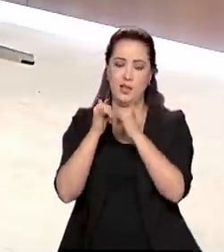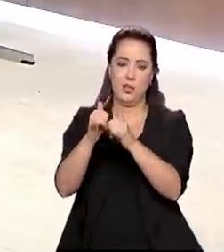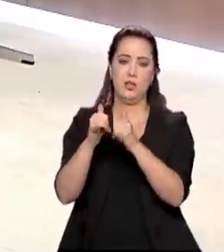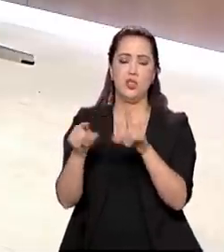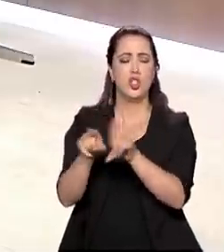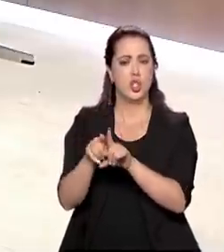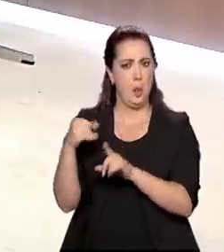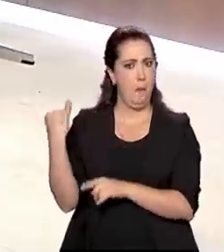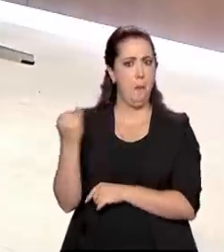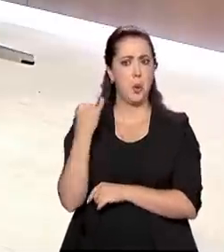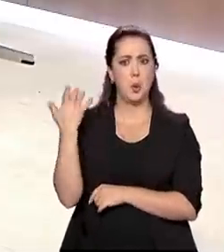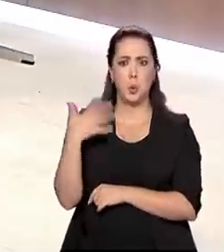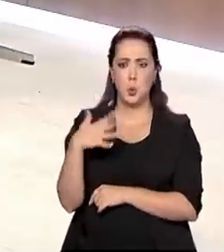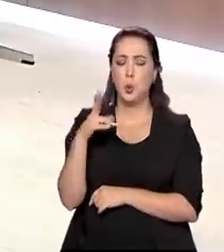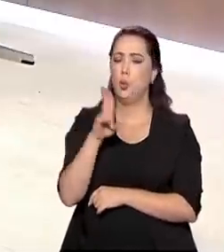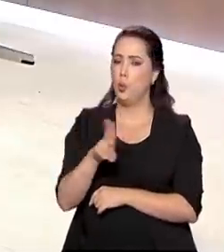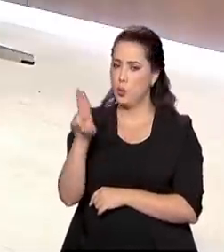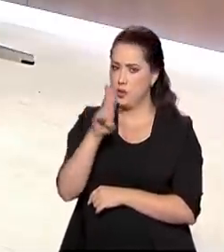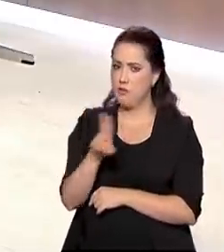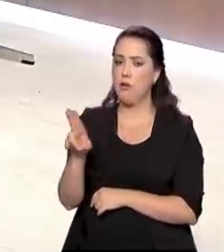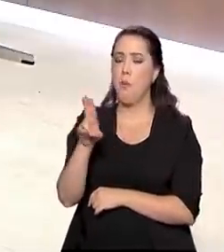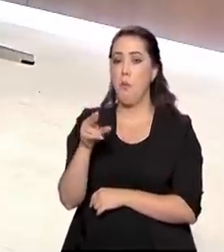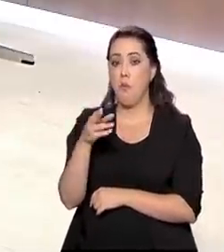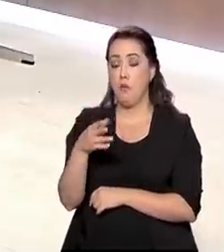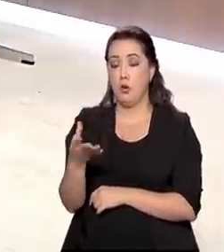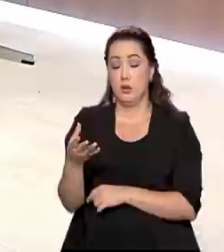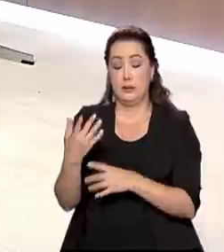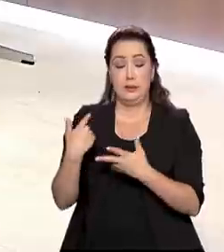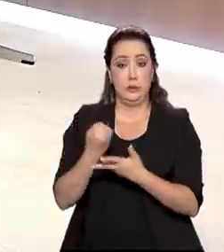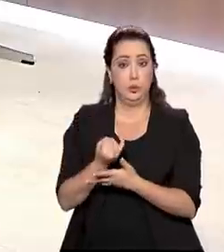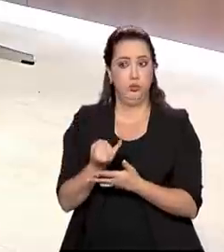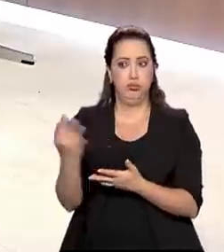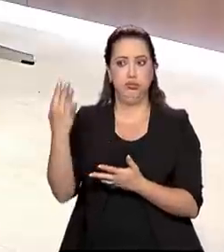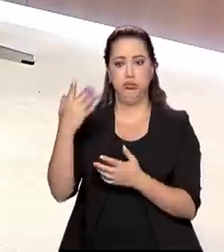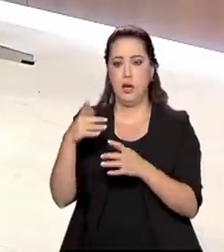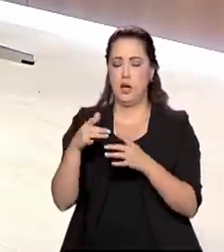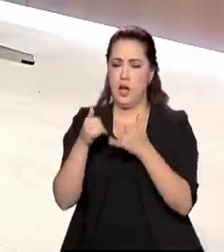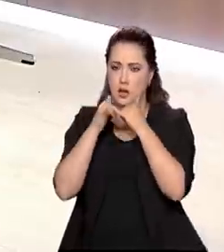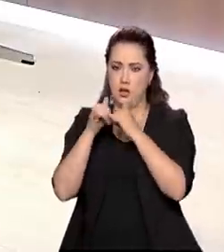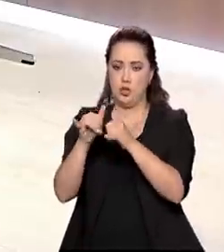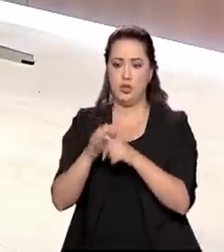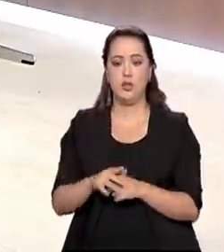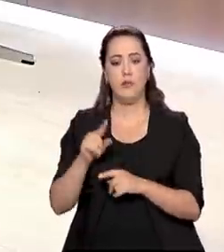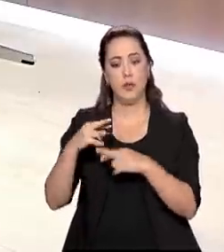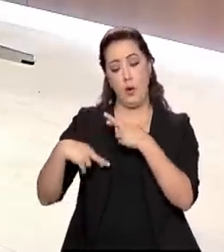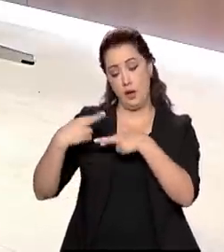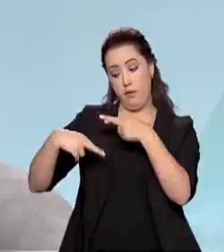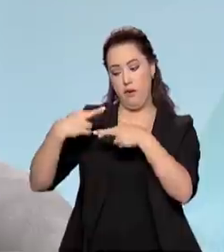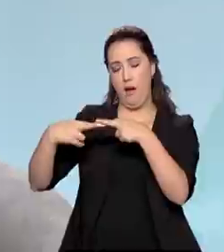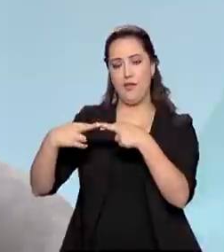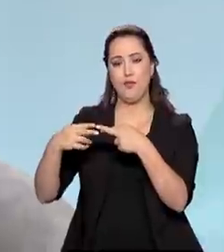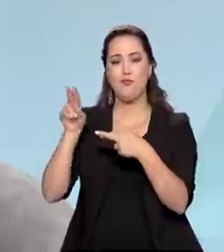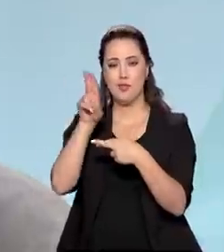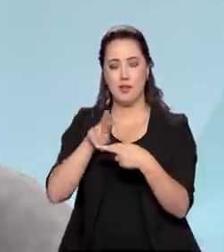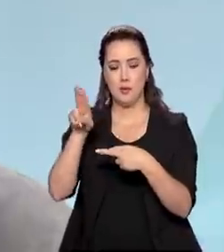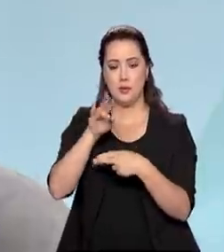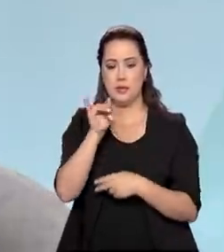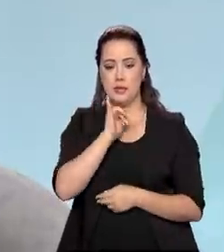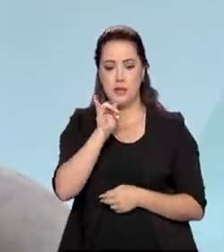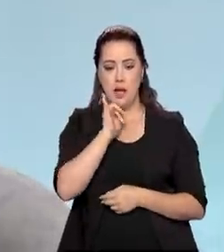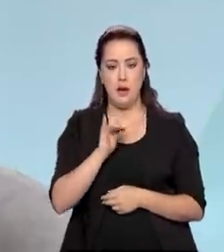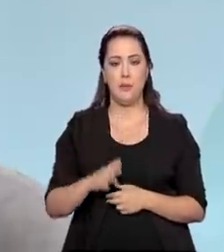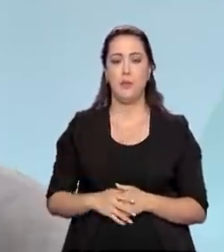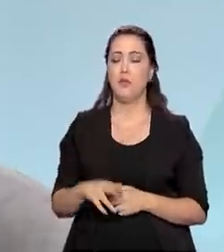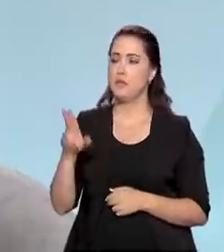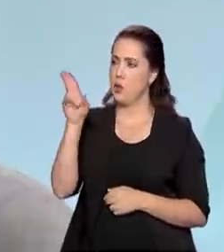eletrointensivo. Então, quando você, para fazer essa quebra da energia, usa uma energia renovável, por exemplo, uma